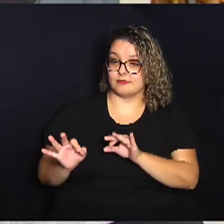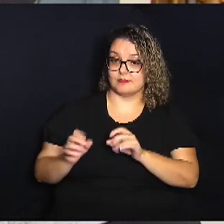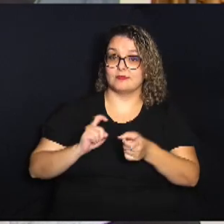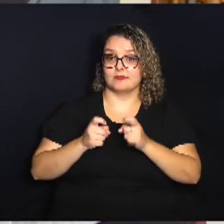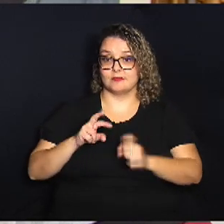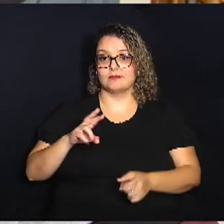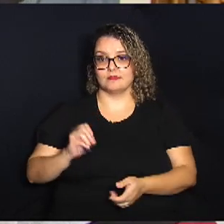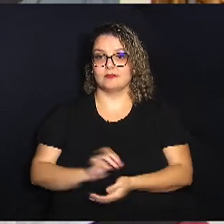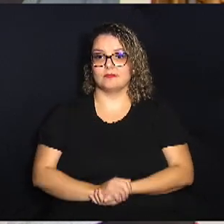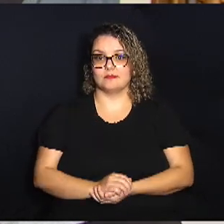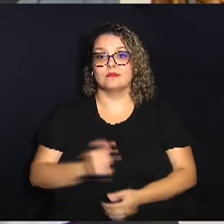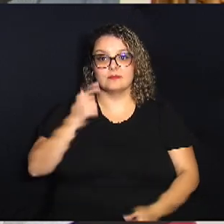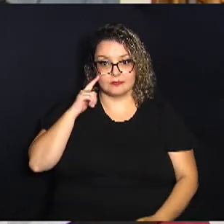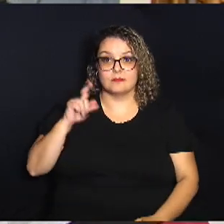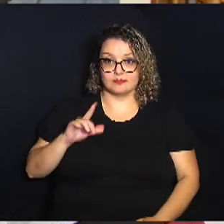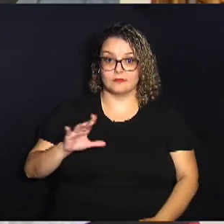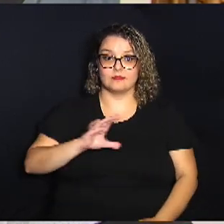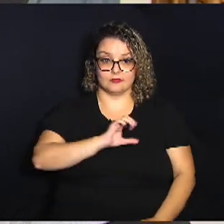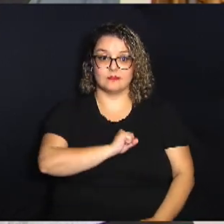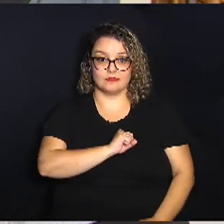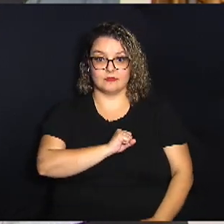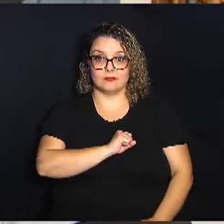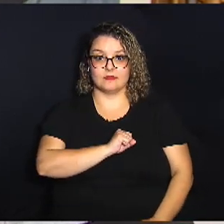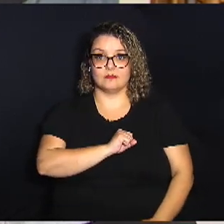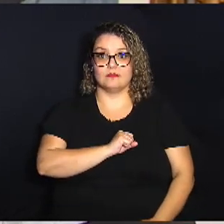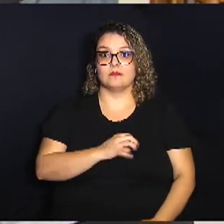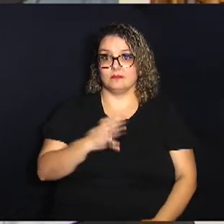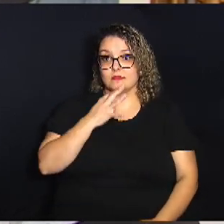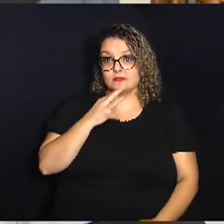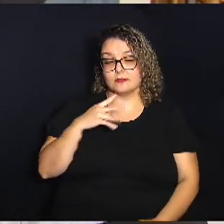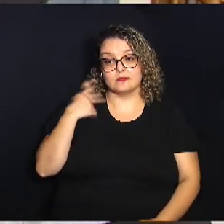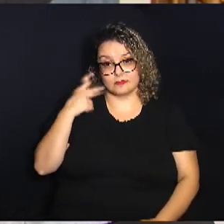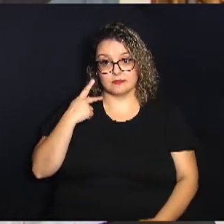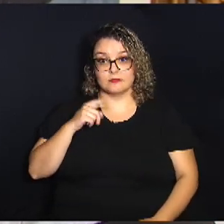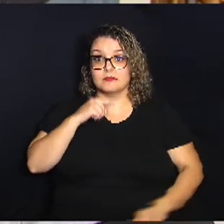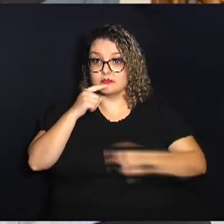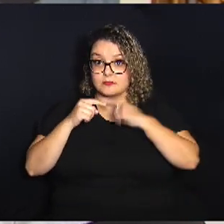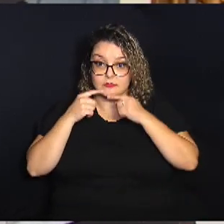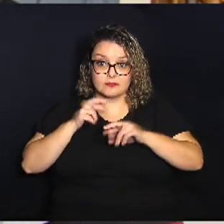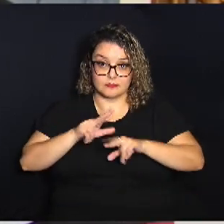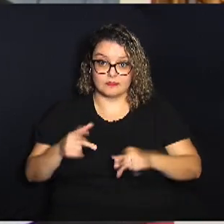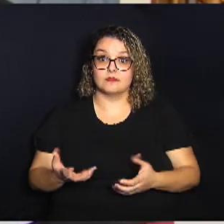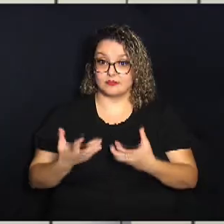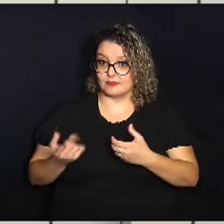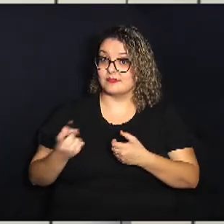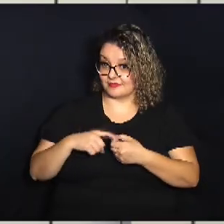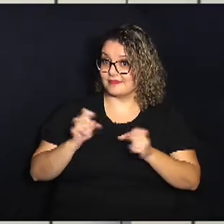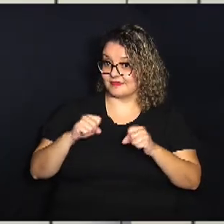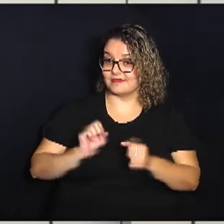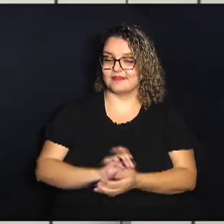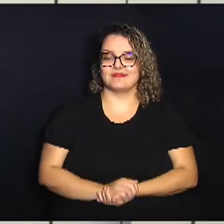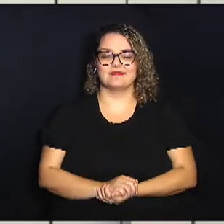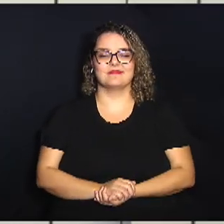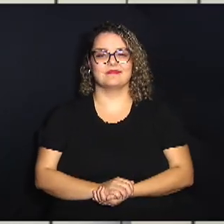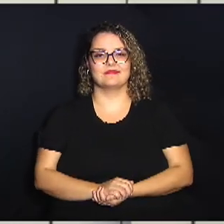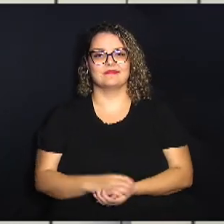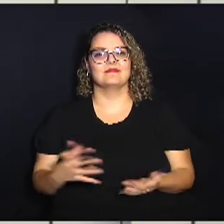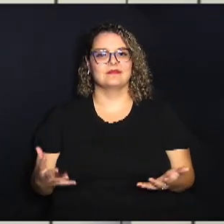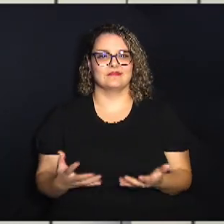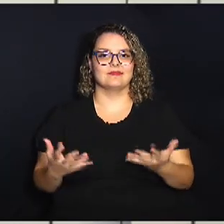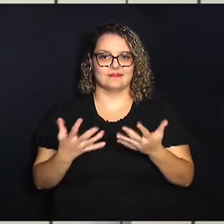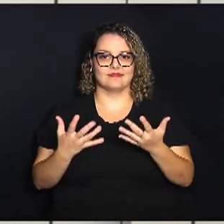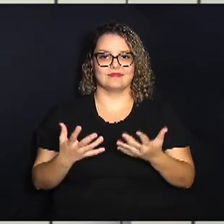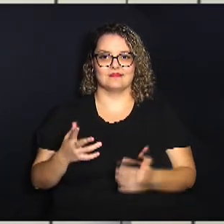ordinária Claro, eu gostei muito de conhecer o vereador tirou muitas dúvidas minhas e eu pretendo voltar sim Iniciativa da